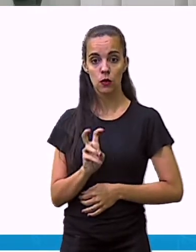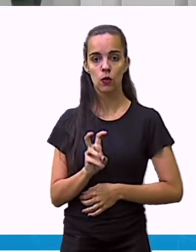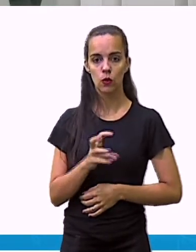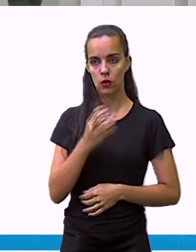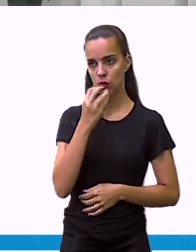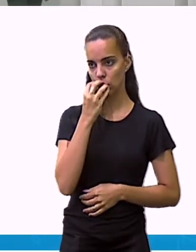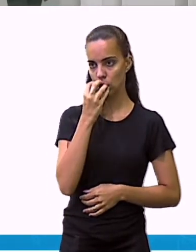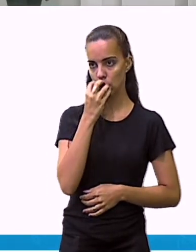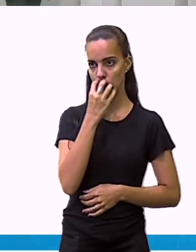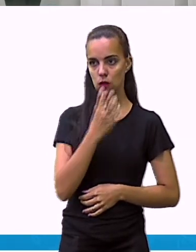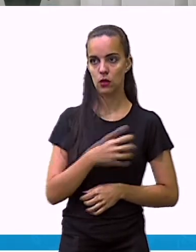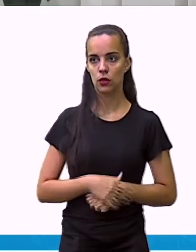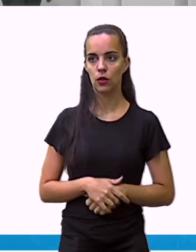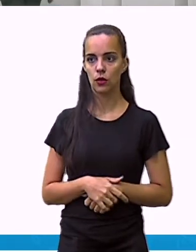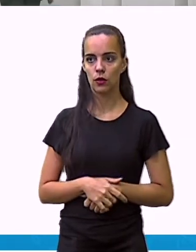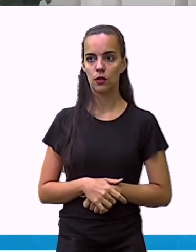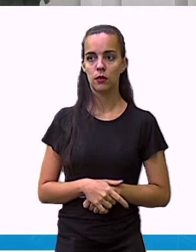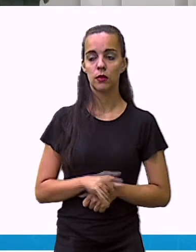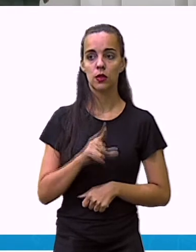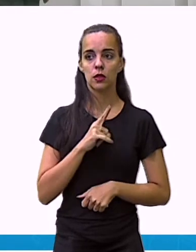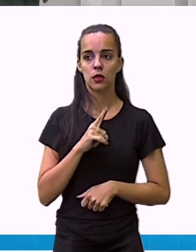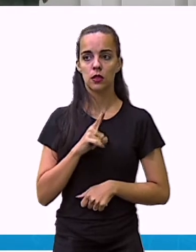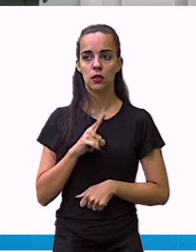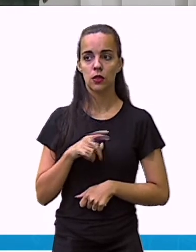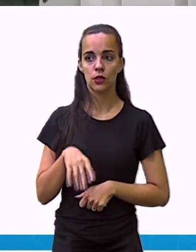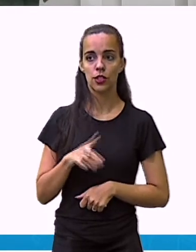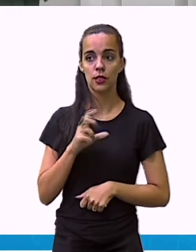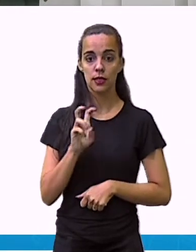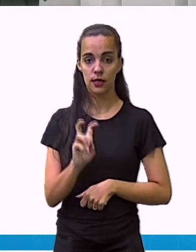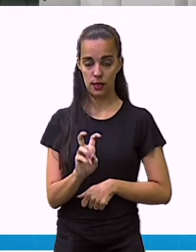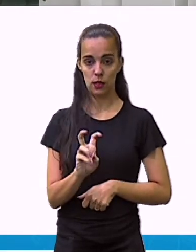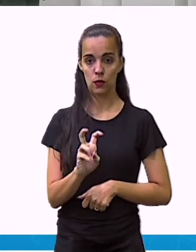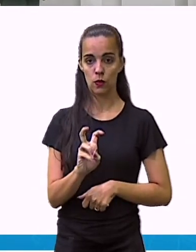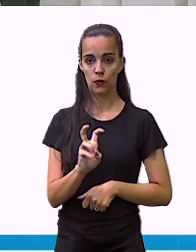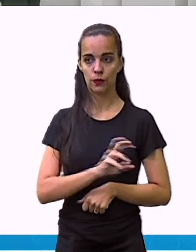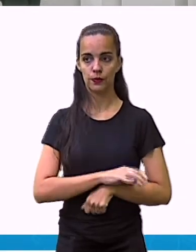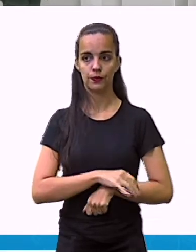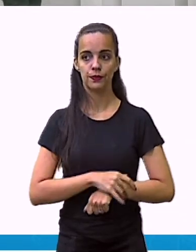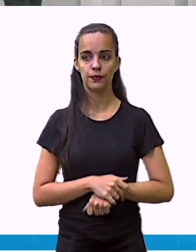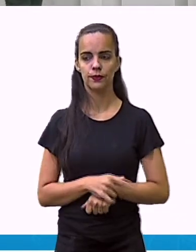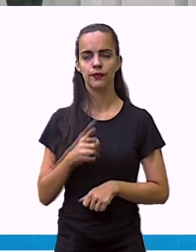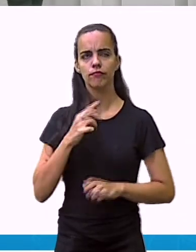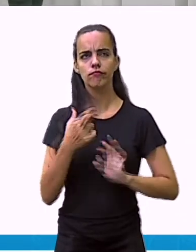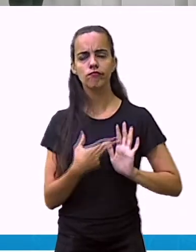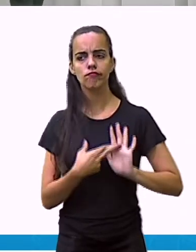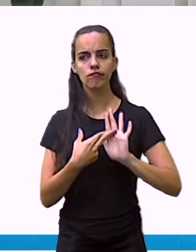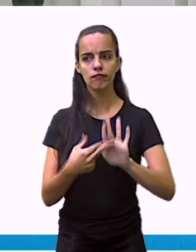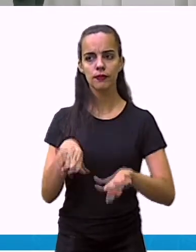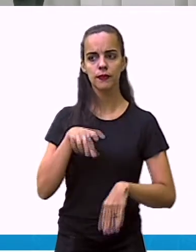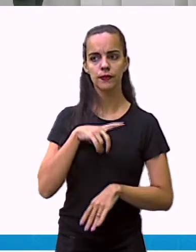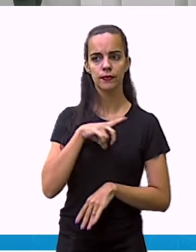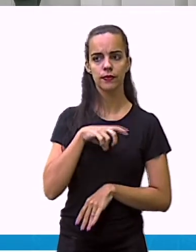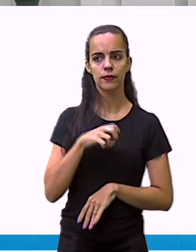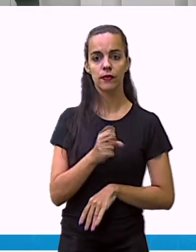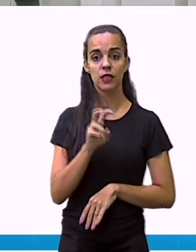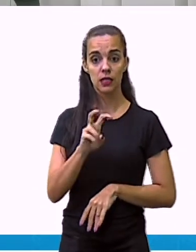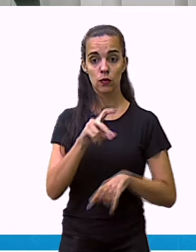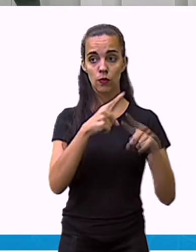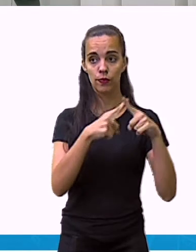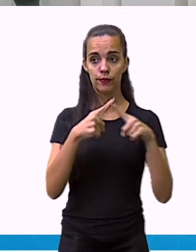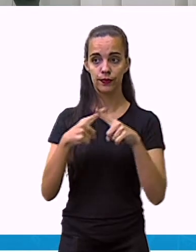Então, para o cachorro, nós teremos o valor de cinco. Ele apareceu cinco vezes.